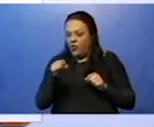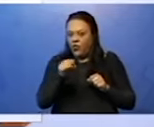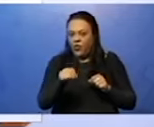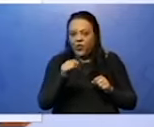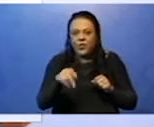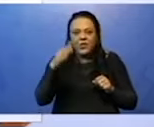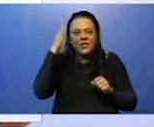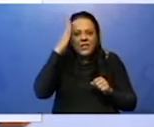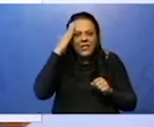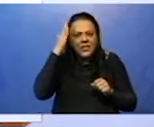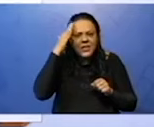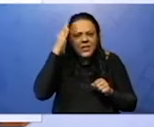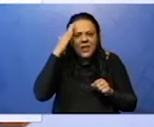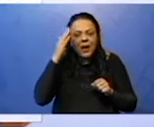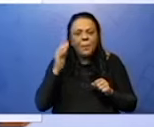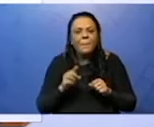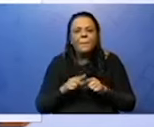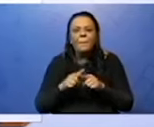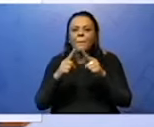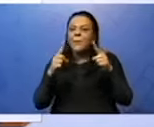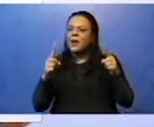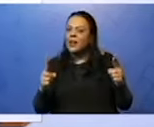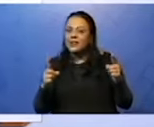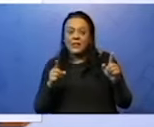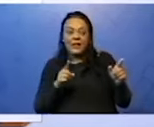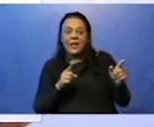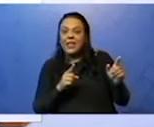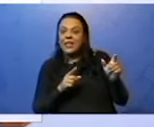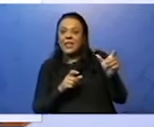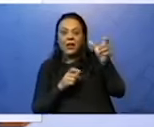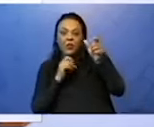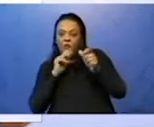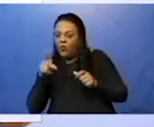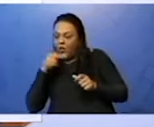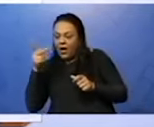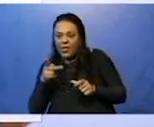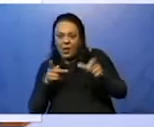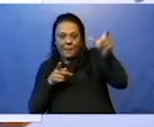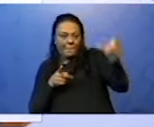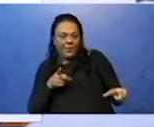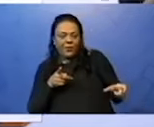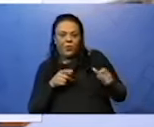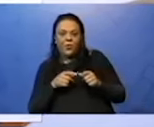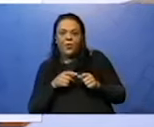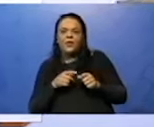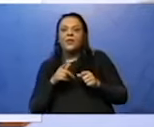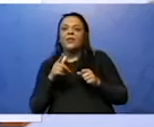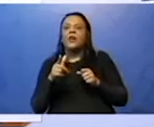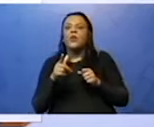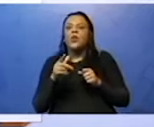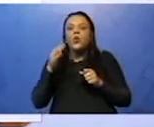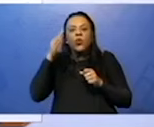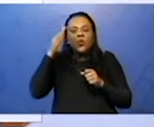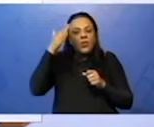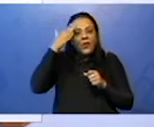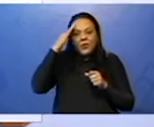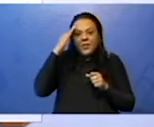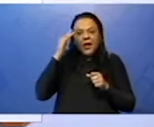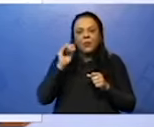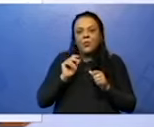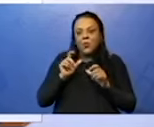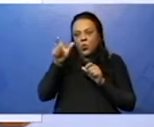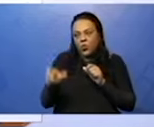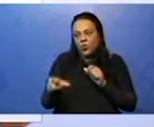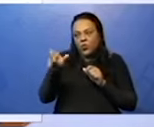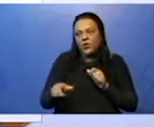contar, mas você conta, você está usando o sujeito indeterminado. Então, fotografaram a superfície de Marte.